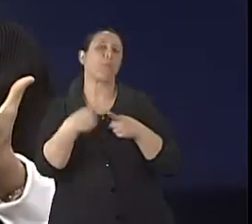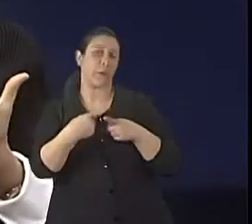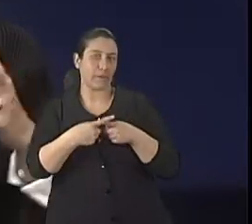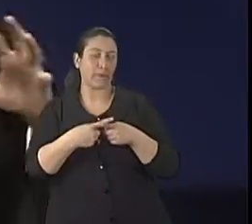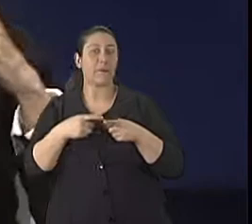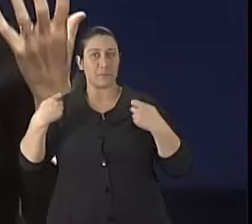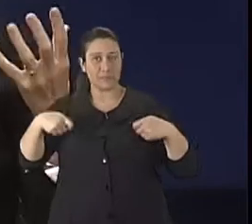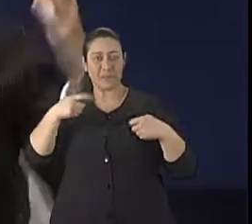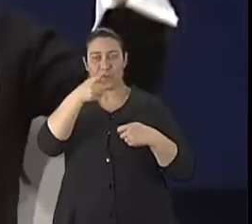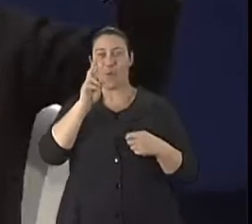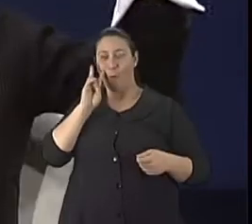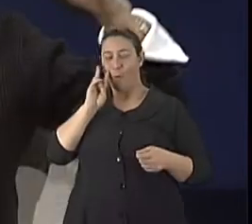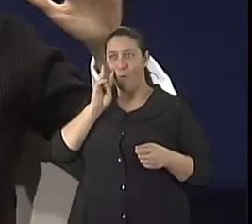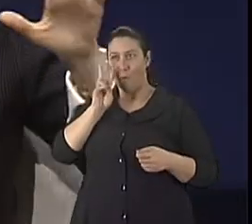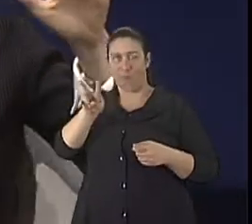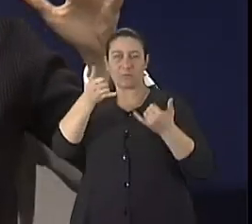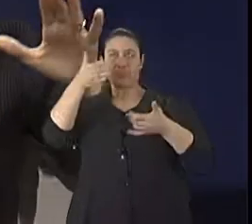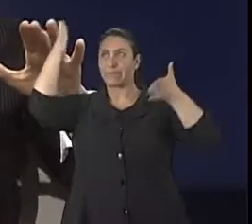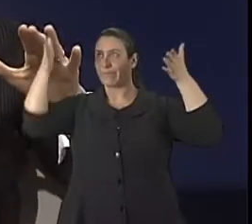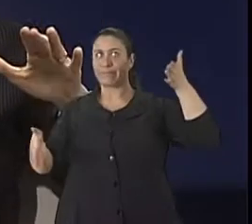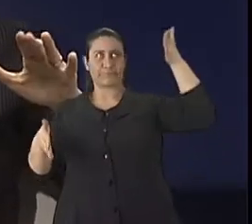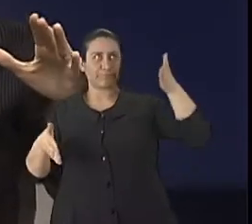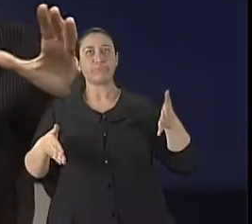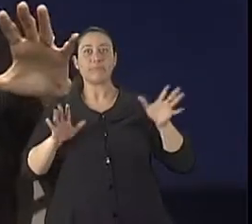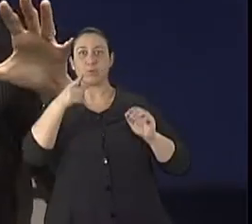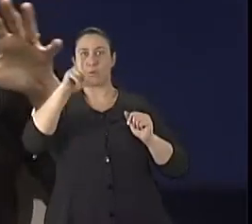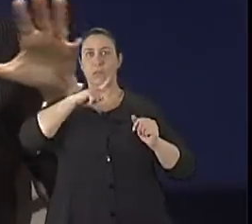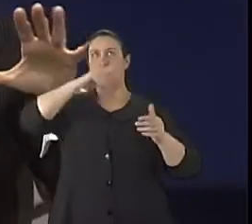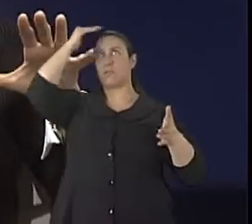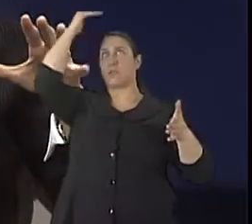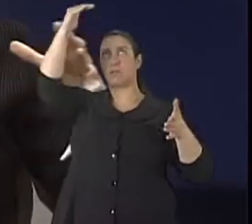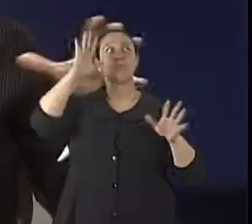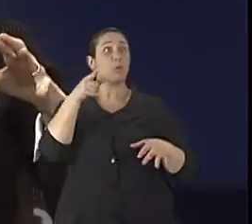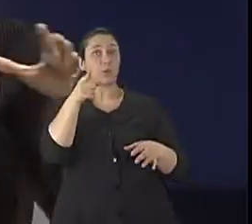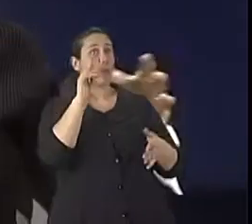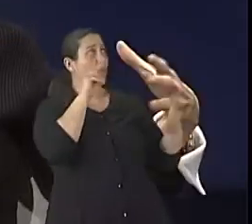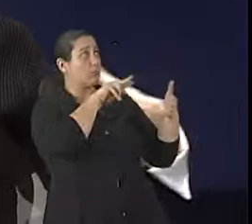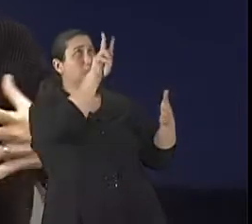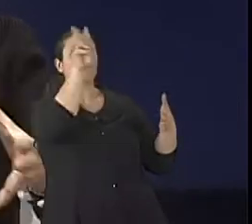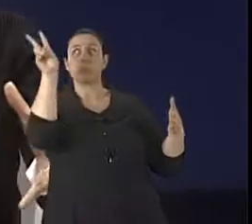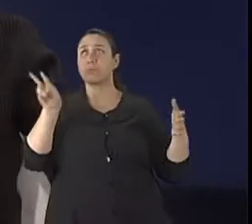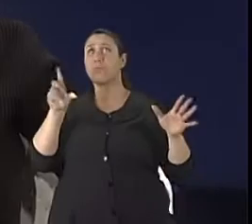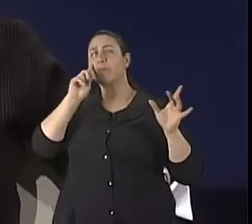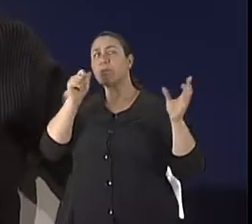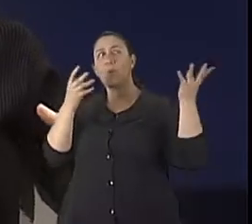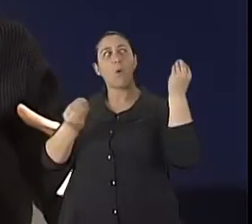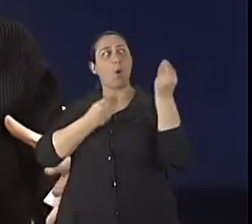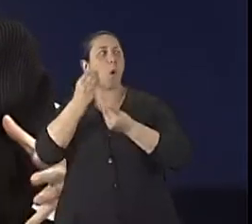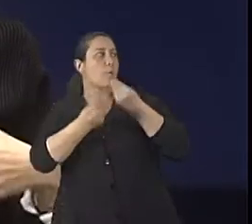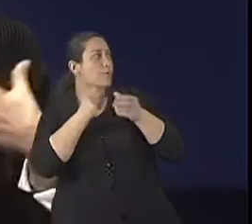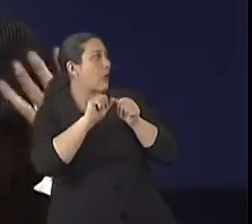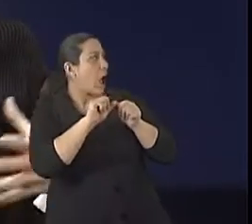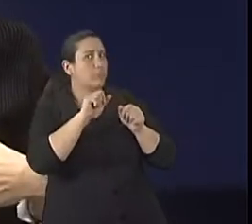tem um volume. Quando tu olha, tu tem as paredes, tu tem o teto. E, nesse contraste, tu consegue perceber bem a circulação que tu tem a